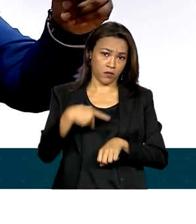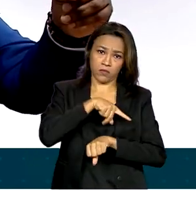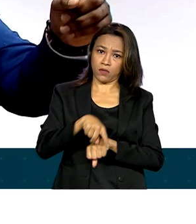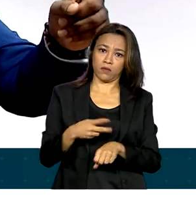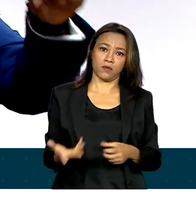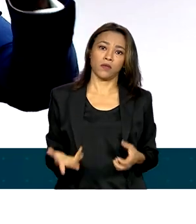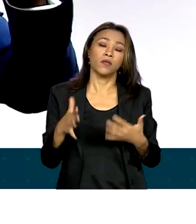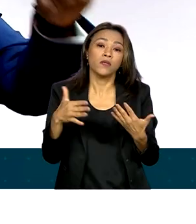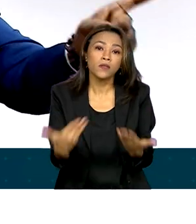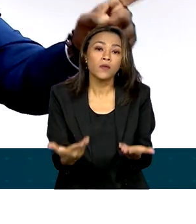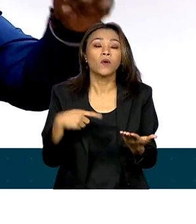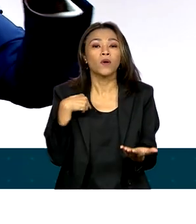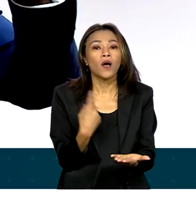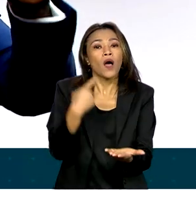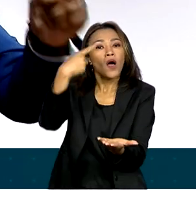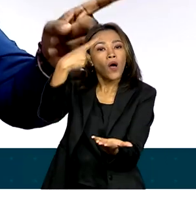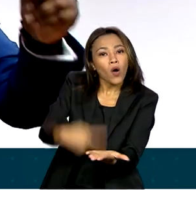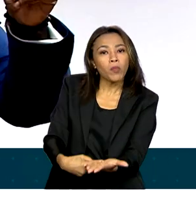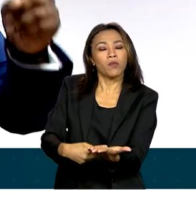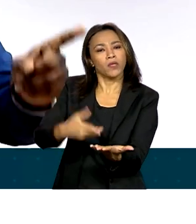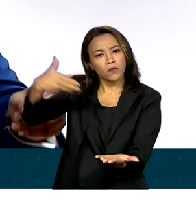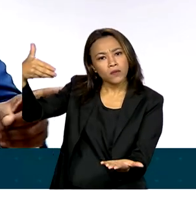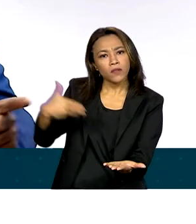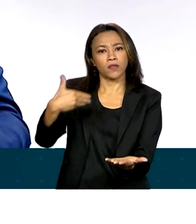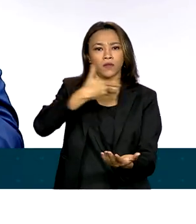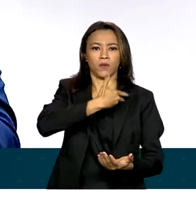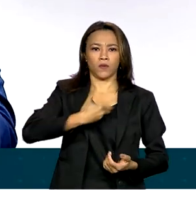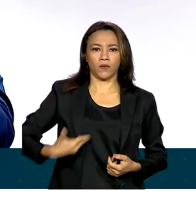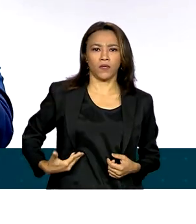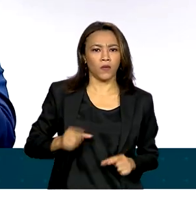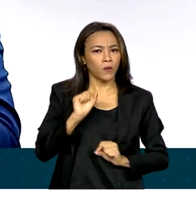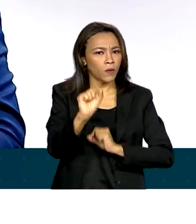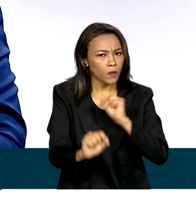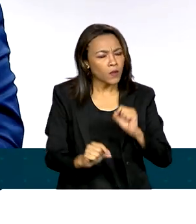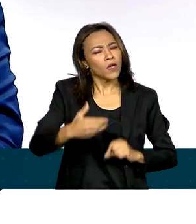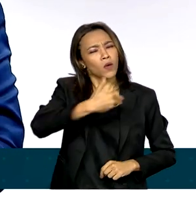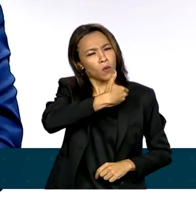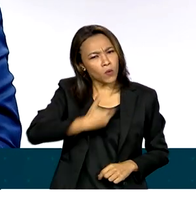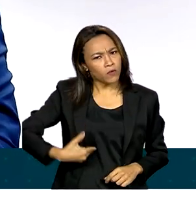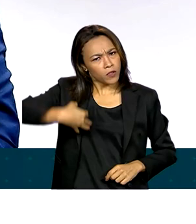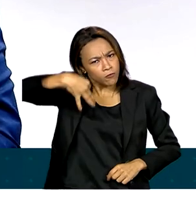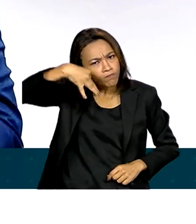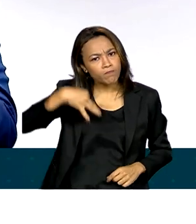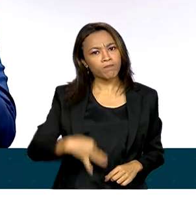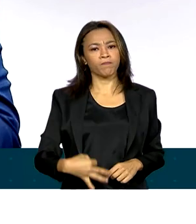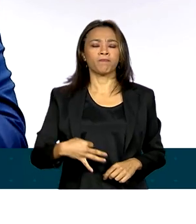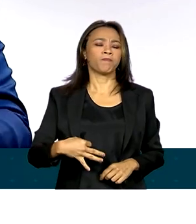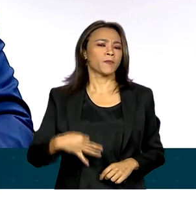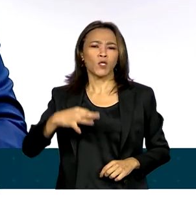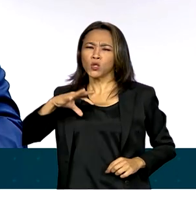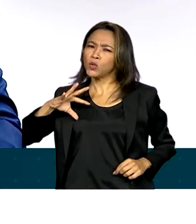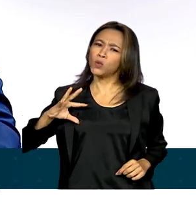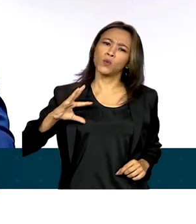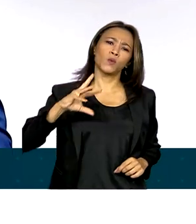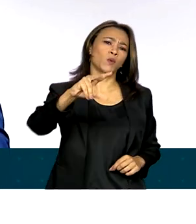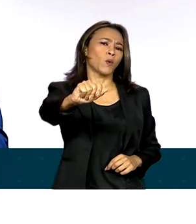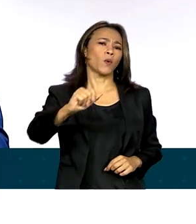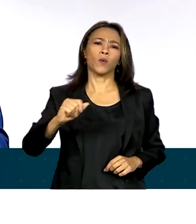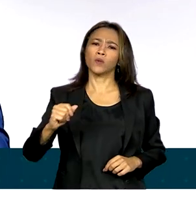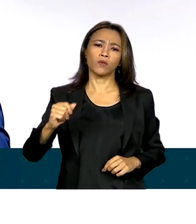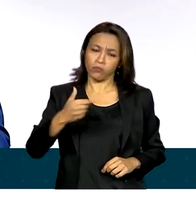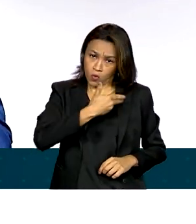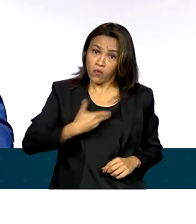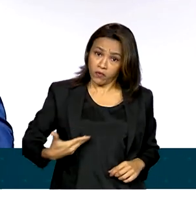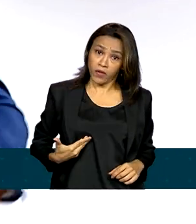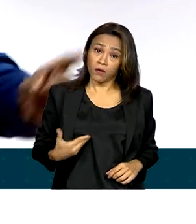Então, é um compromisso deste governo, que é um governo decente, e de todo e qualquer governo decente,